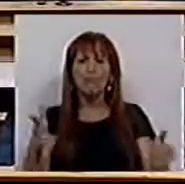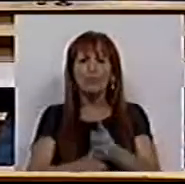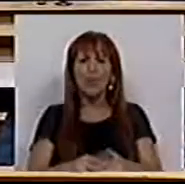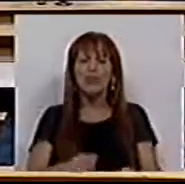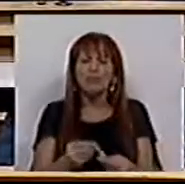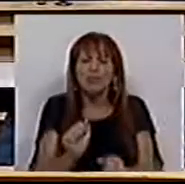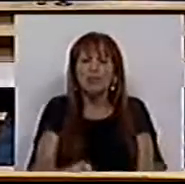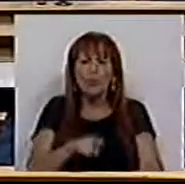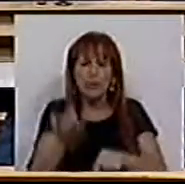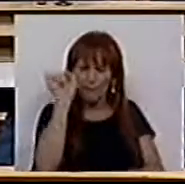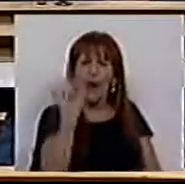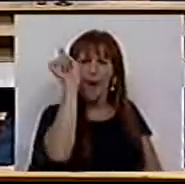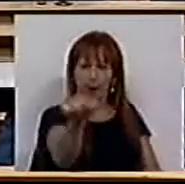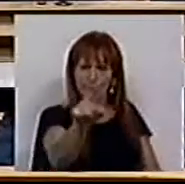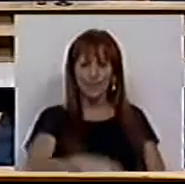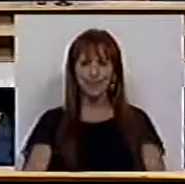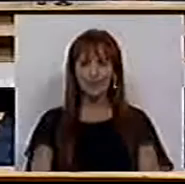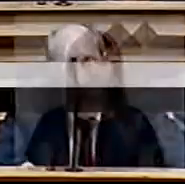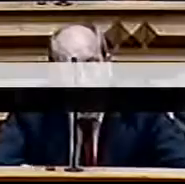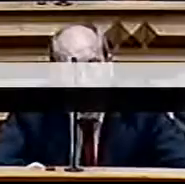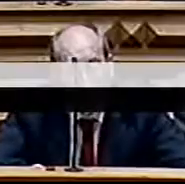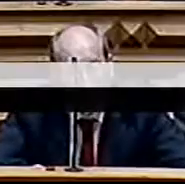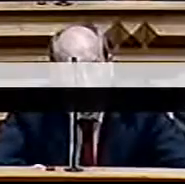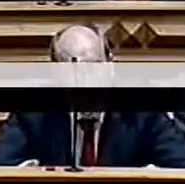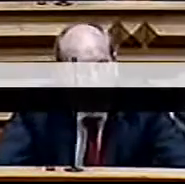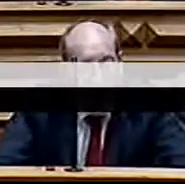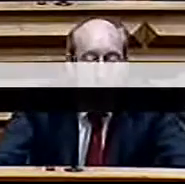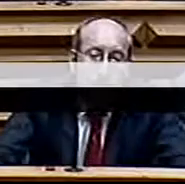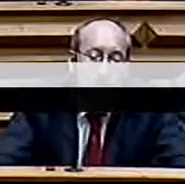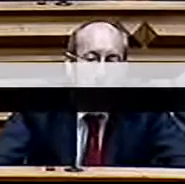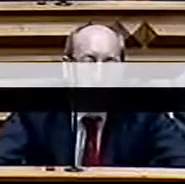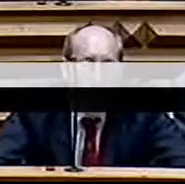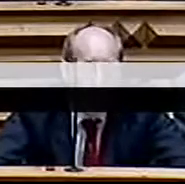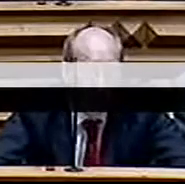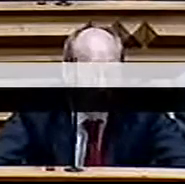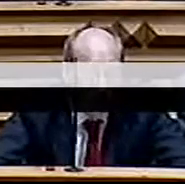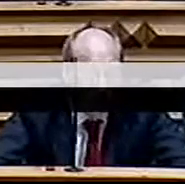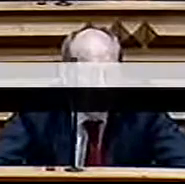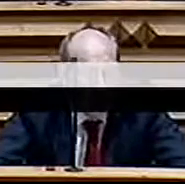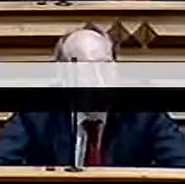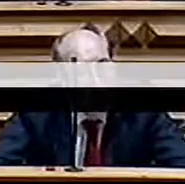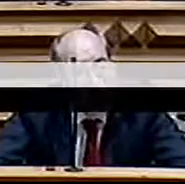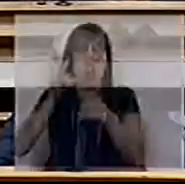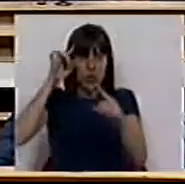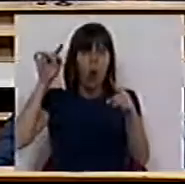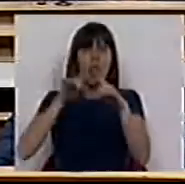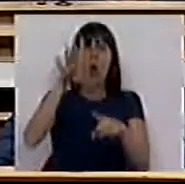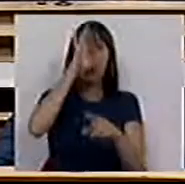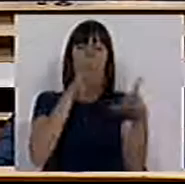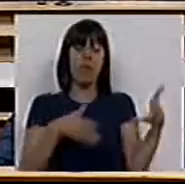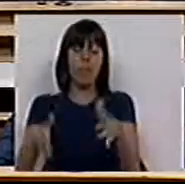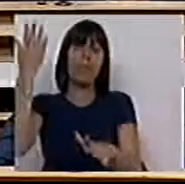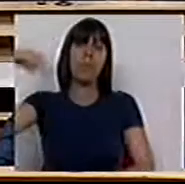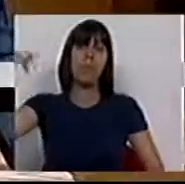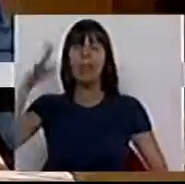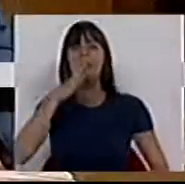verdadeira natureza desta política. Mas falemos daquele que era o objetivo da governação. Dizia